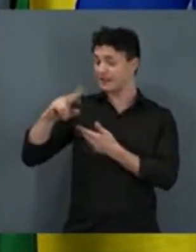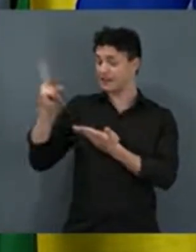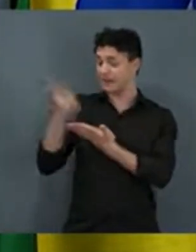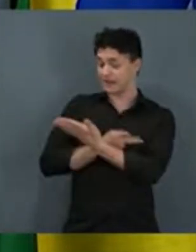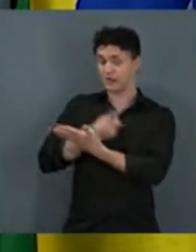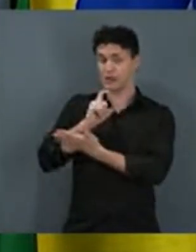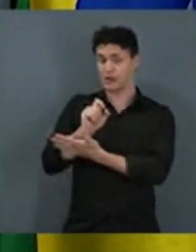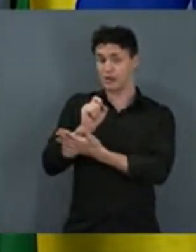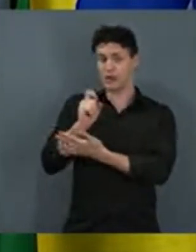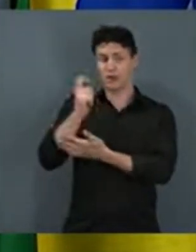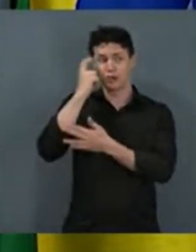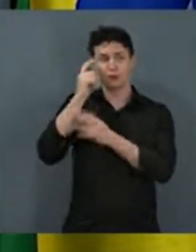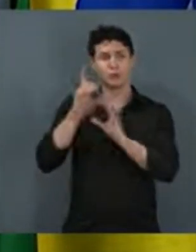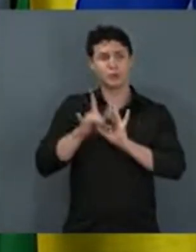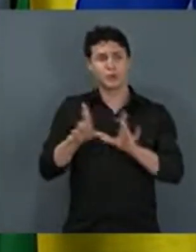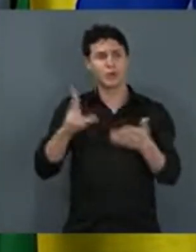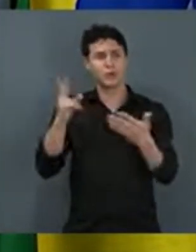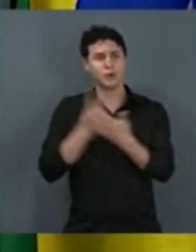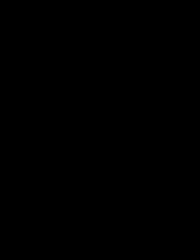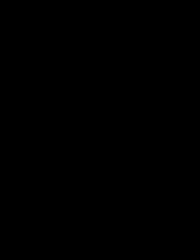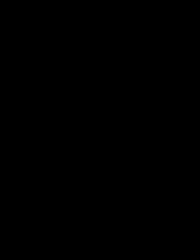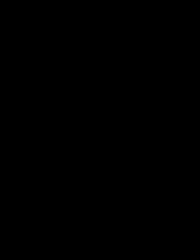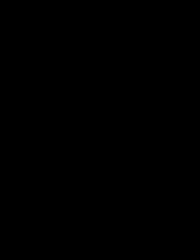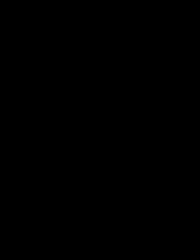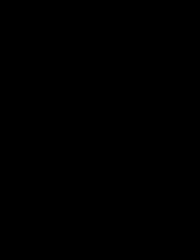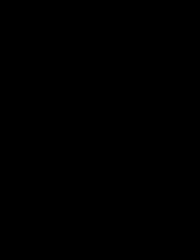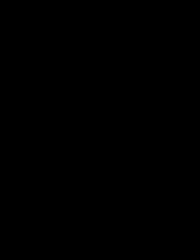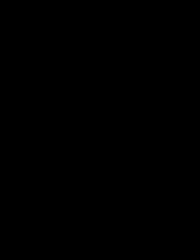Então, não deixe isso acontecer lá em São Paulo.